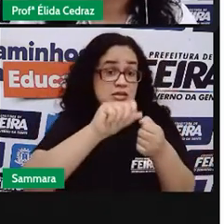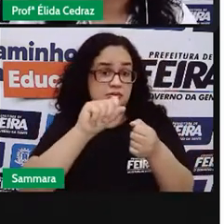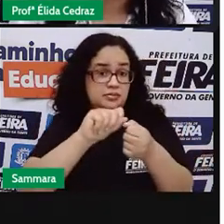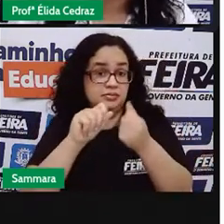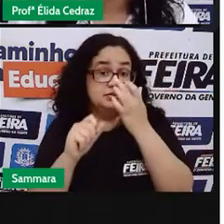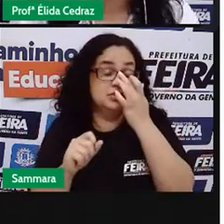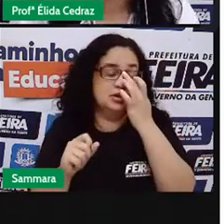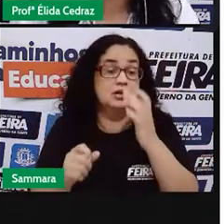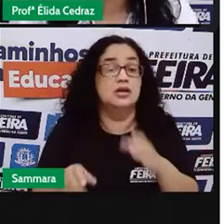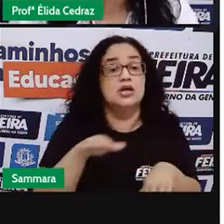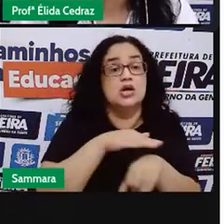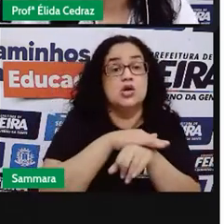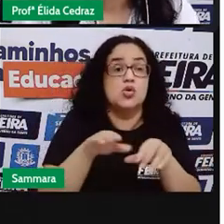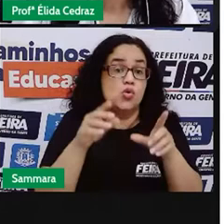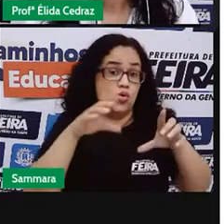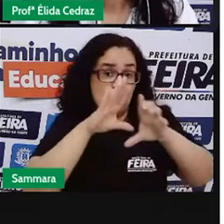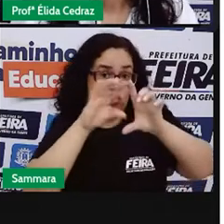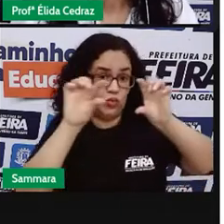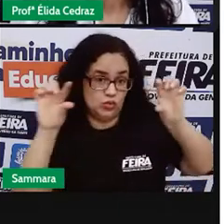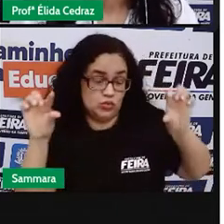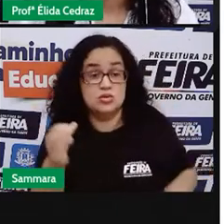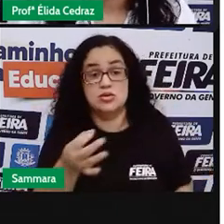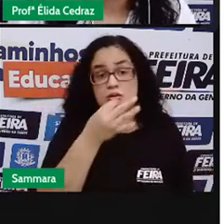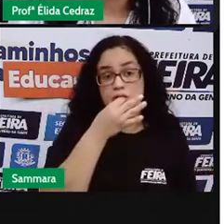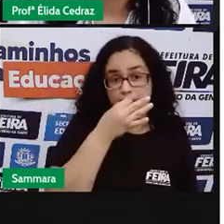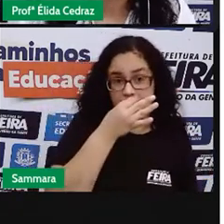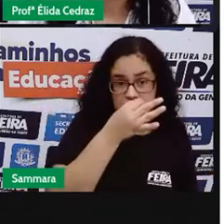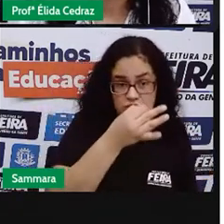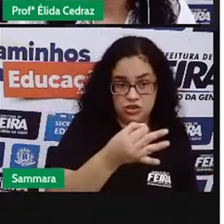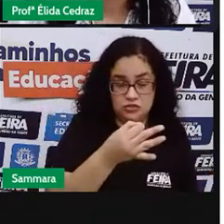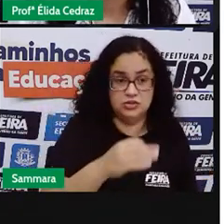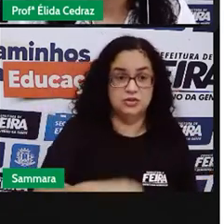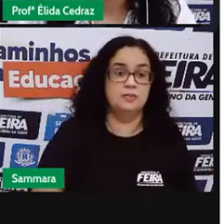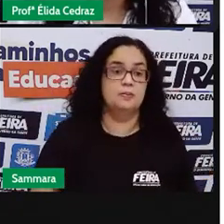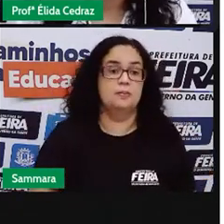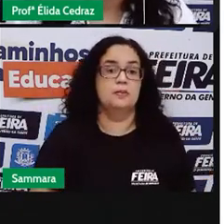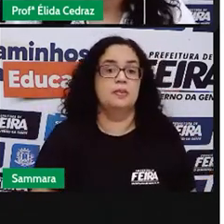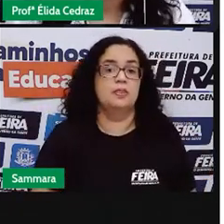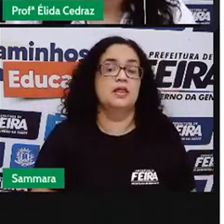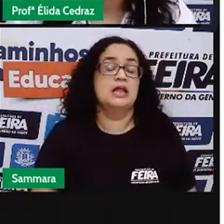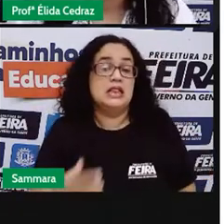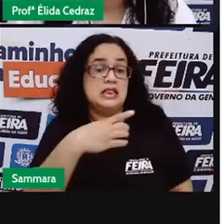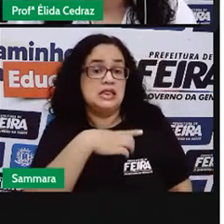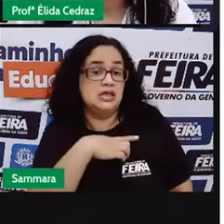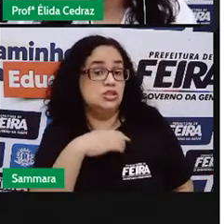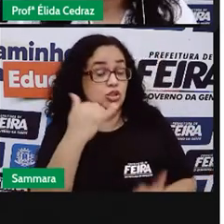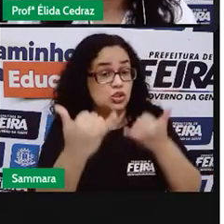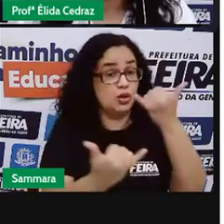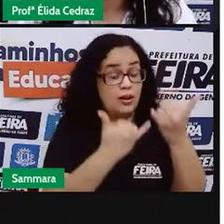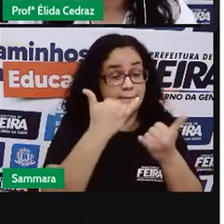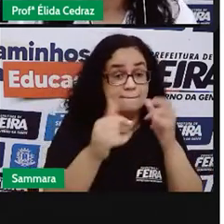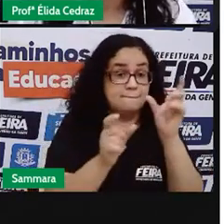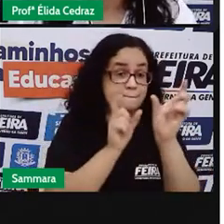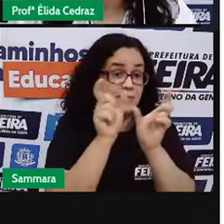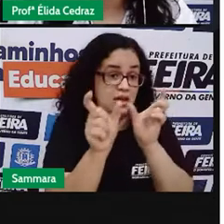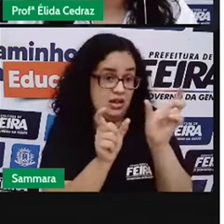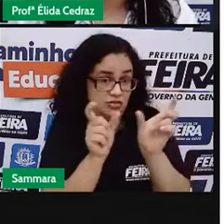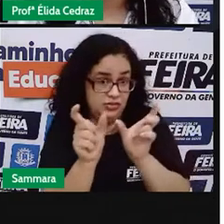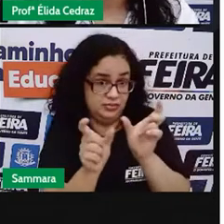Os diálogos são curtos e objetivos e tem jogos de palavras.